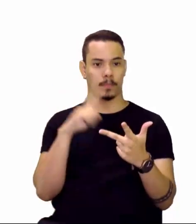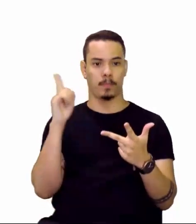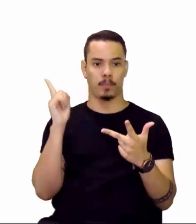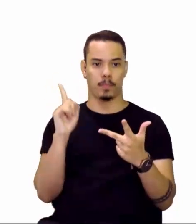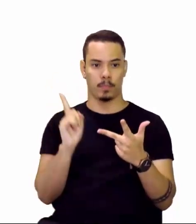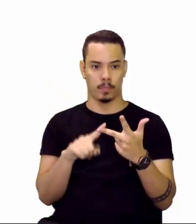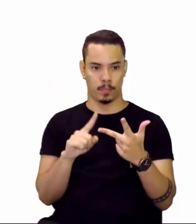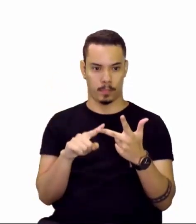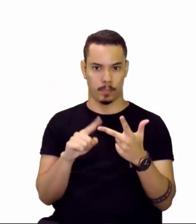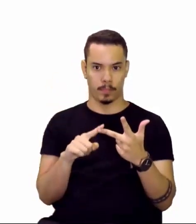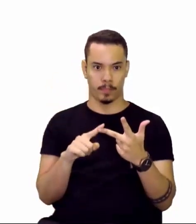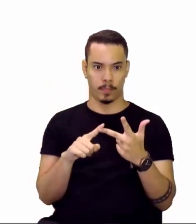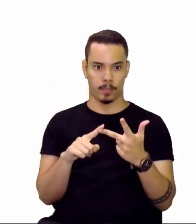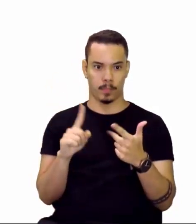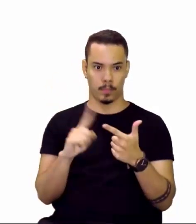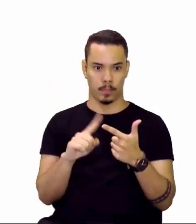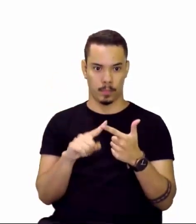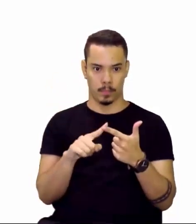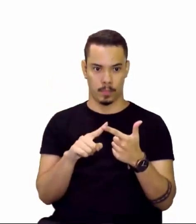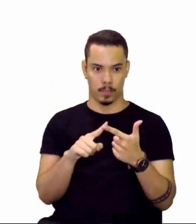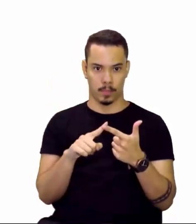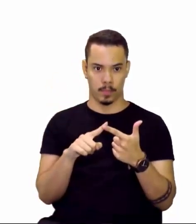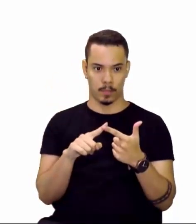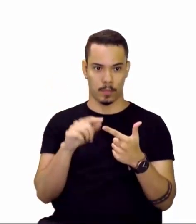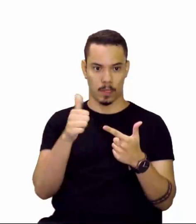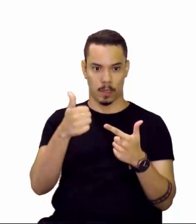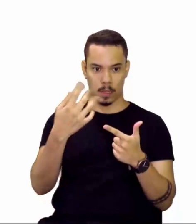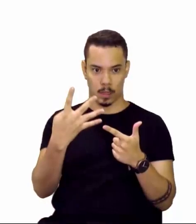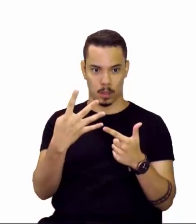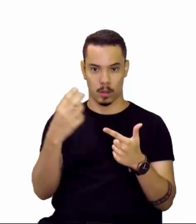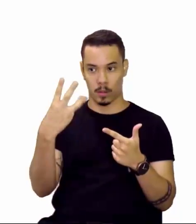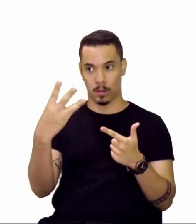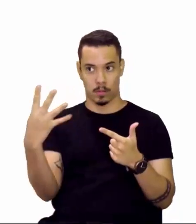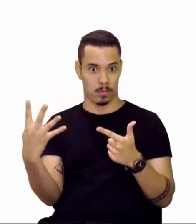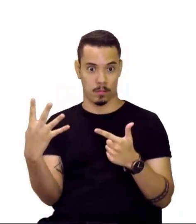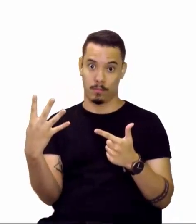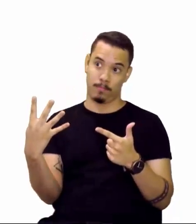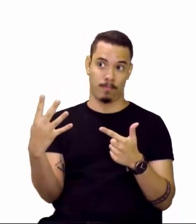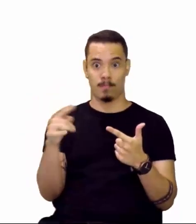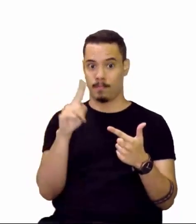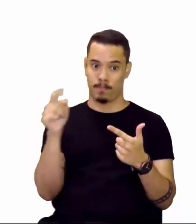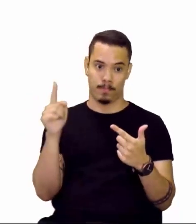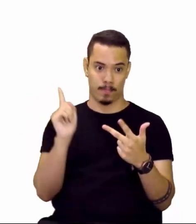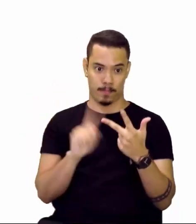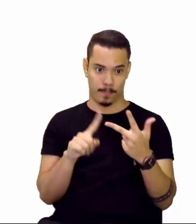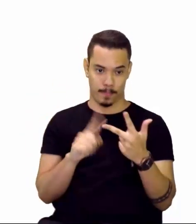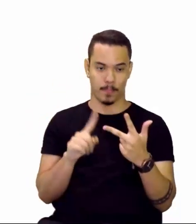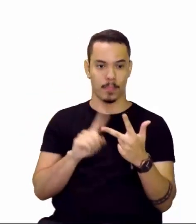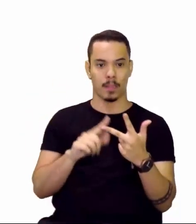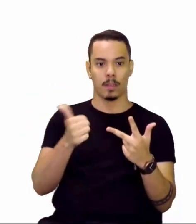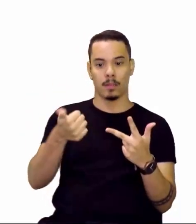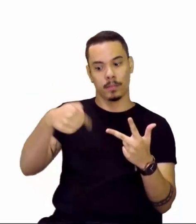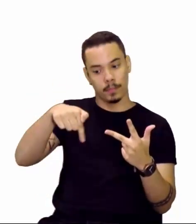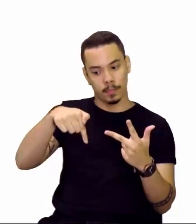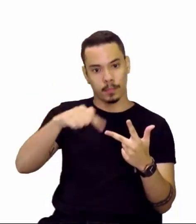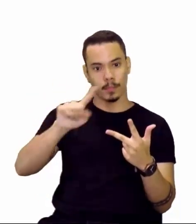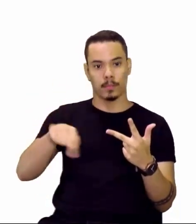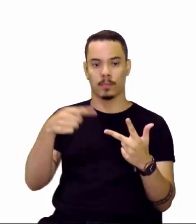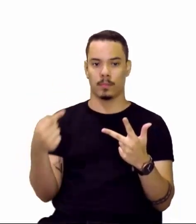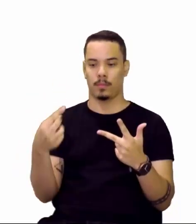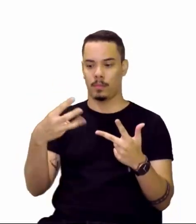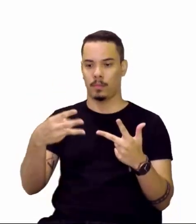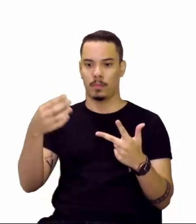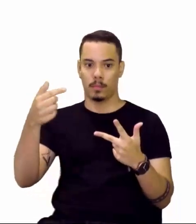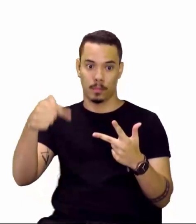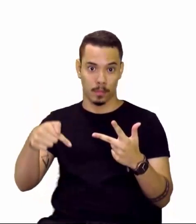atômico 14 e de massa atômica 34? Letra C, 17, o número